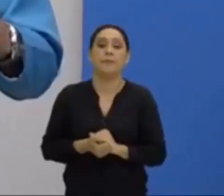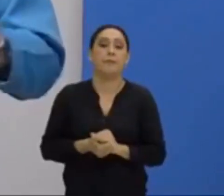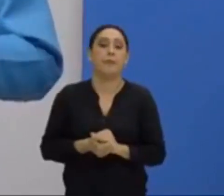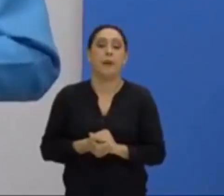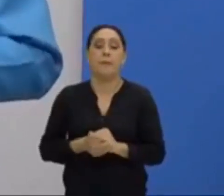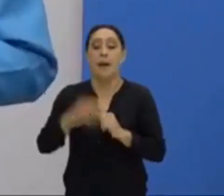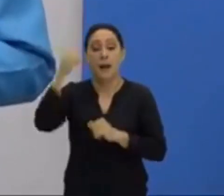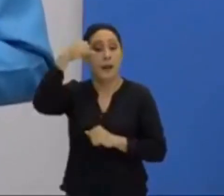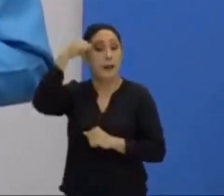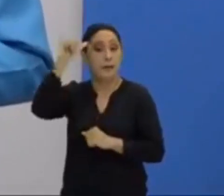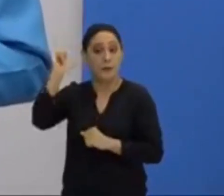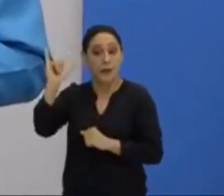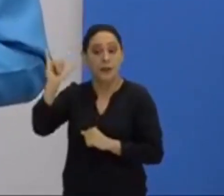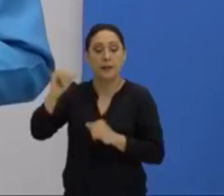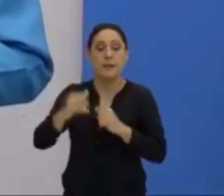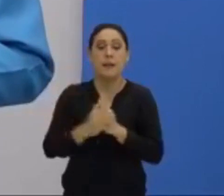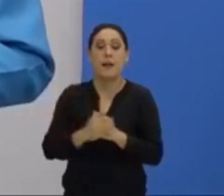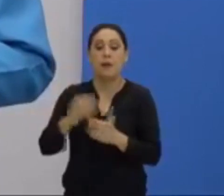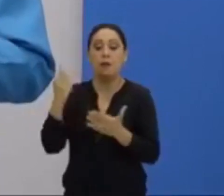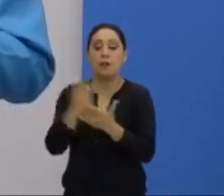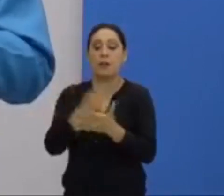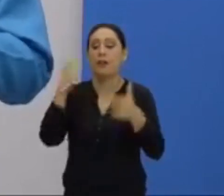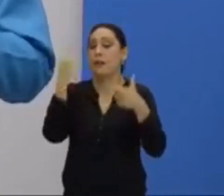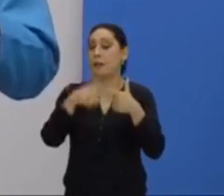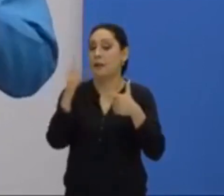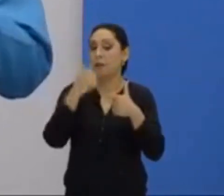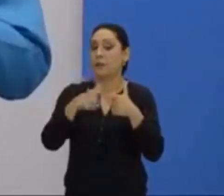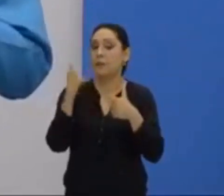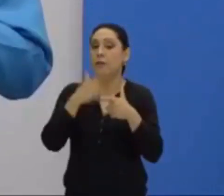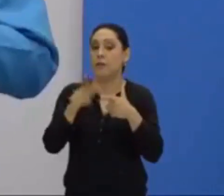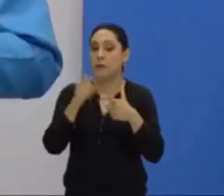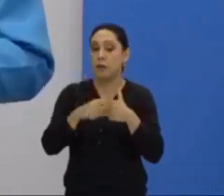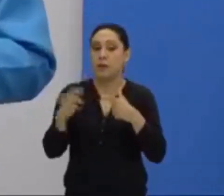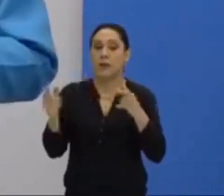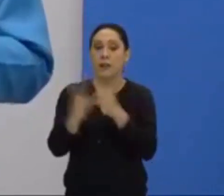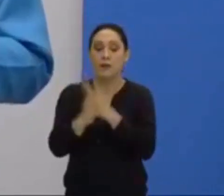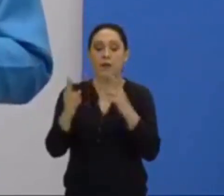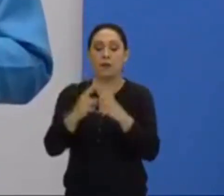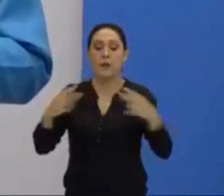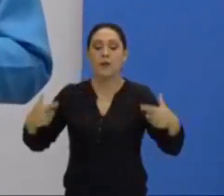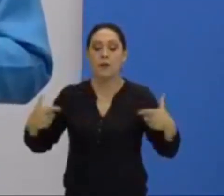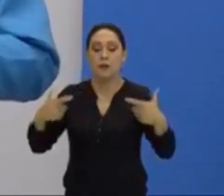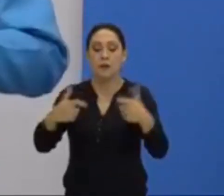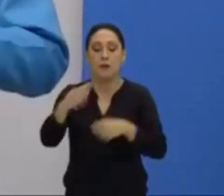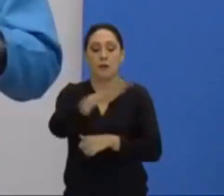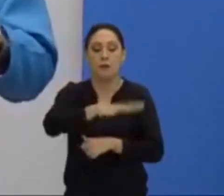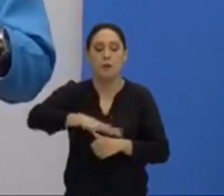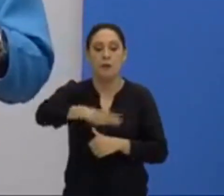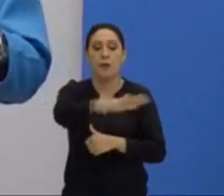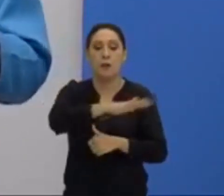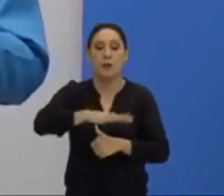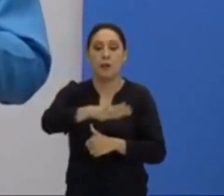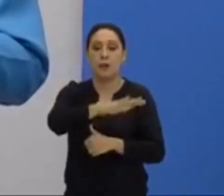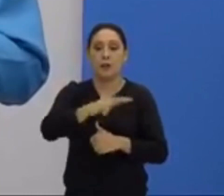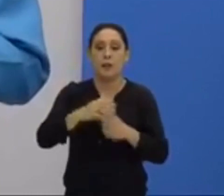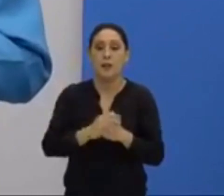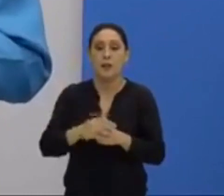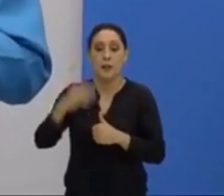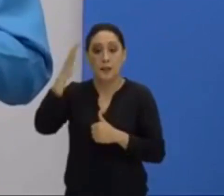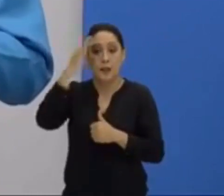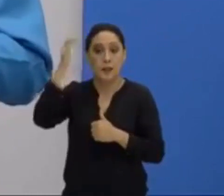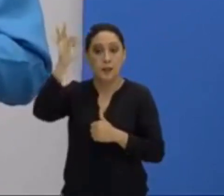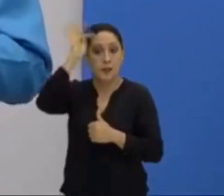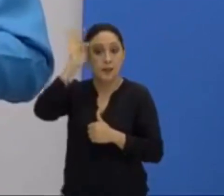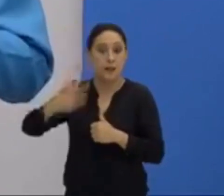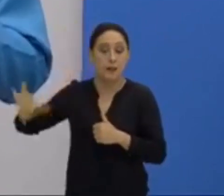evitar a existência de conflitos que envolvessem a disputa por esse território, e, teoricamente, sanar